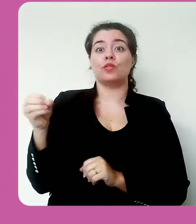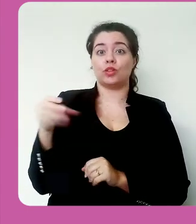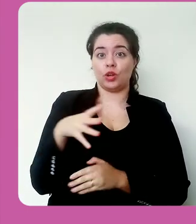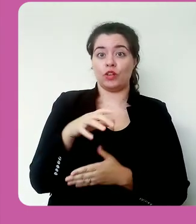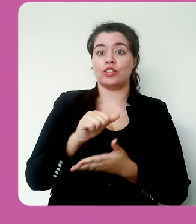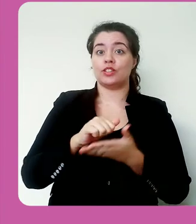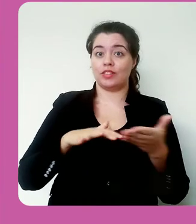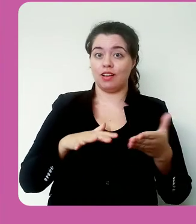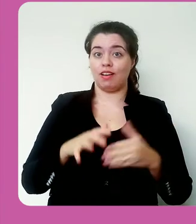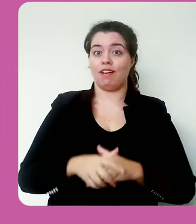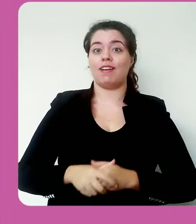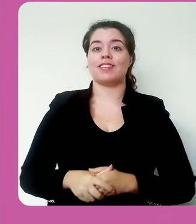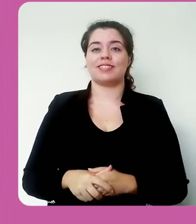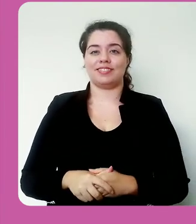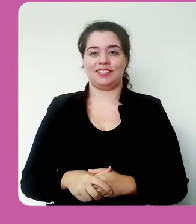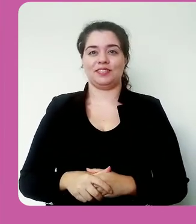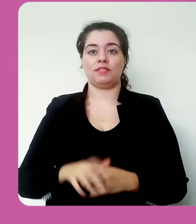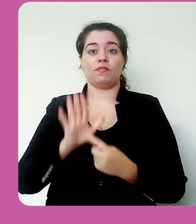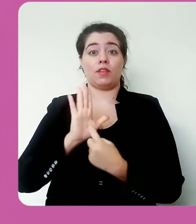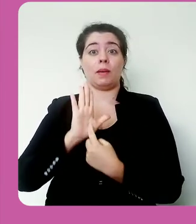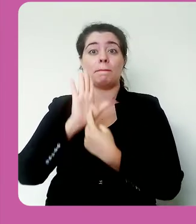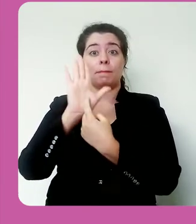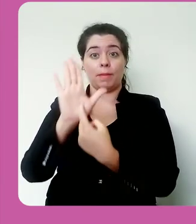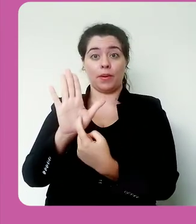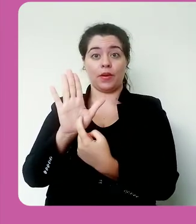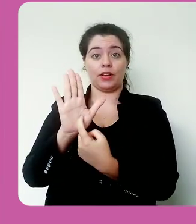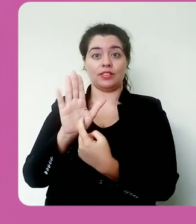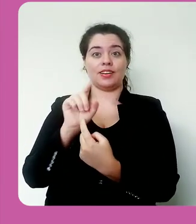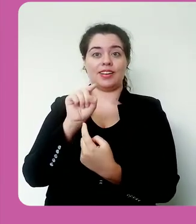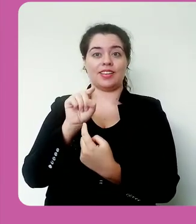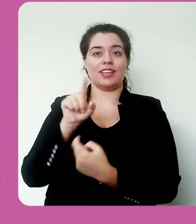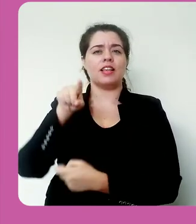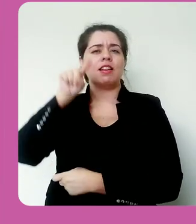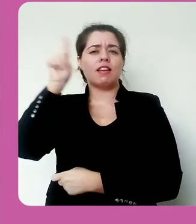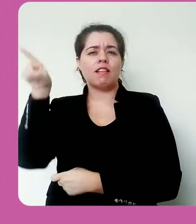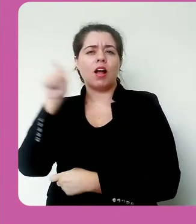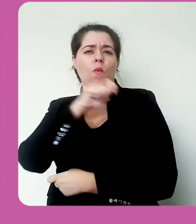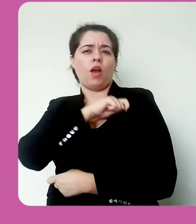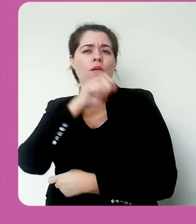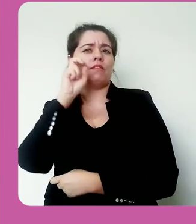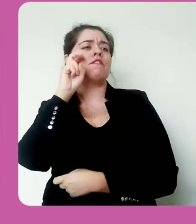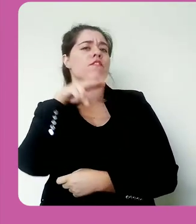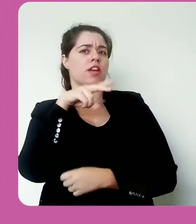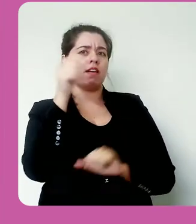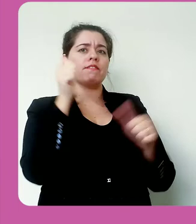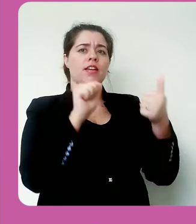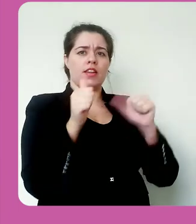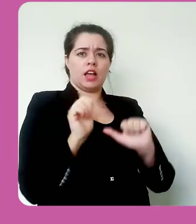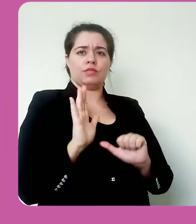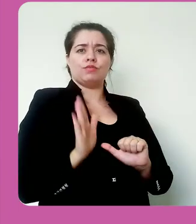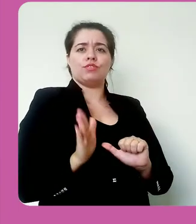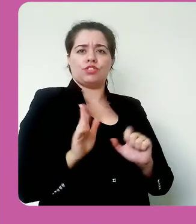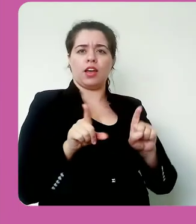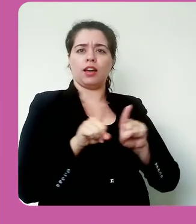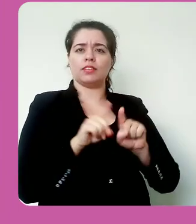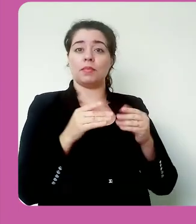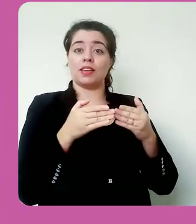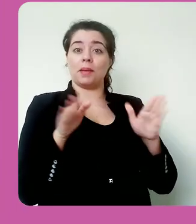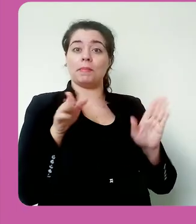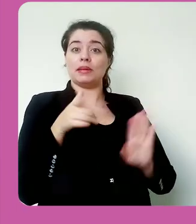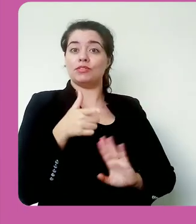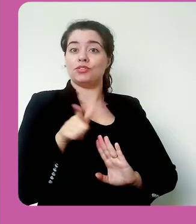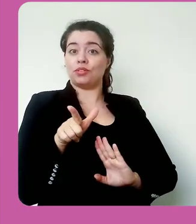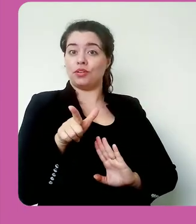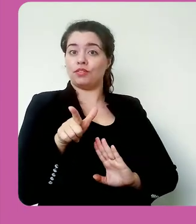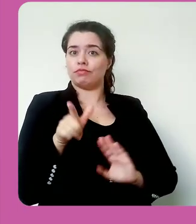vai aparecer aqui, ó, para ele que ele foi avaliado e foi reaberto, ok?